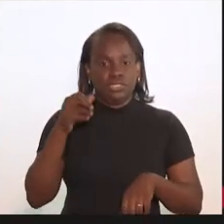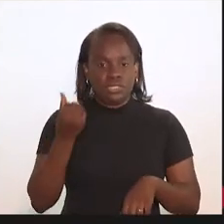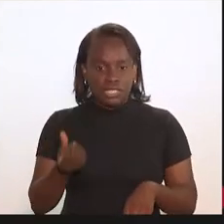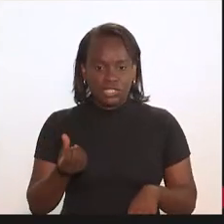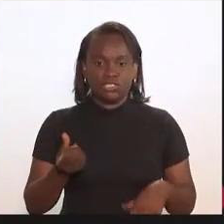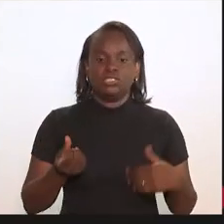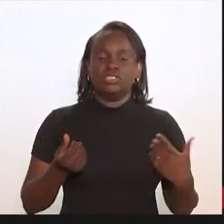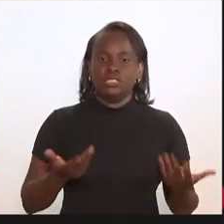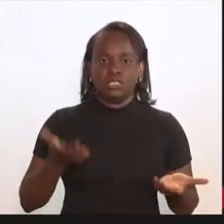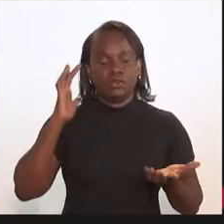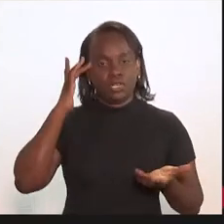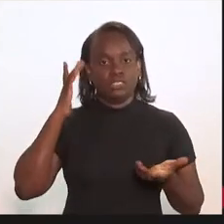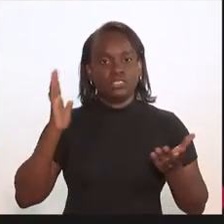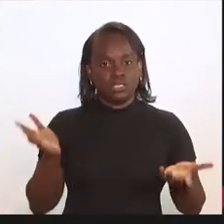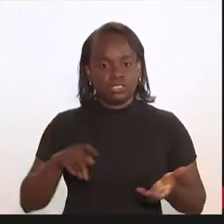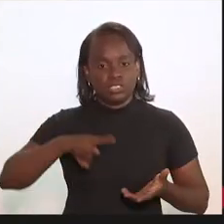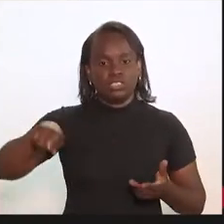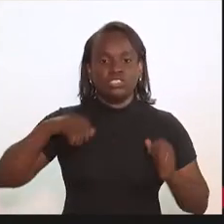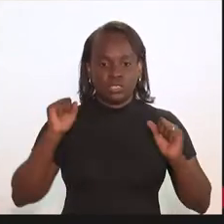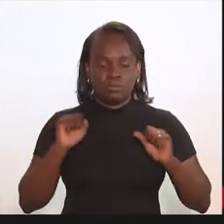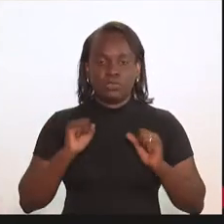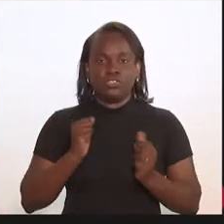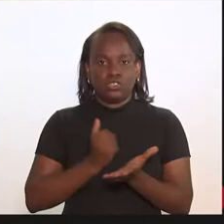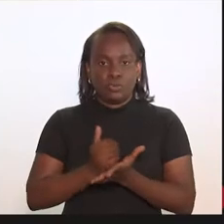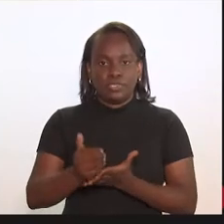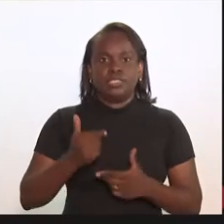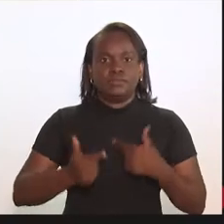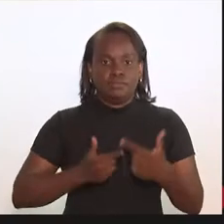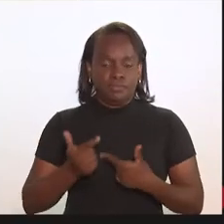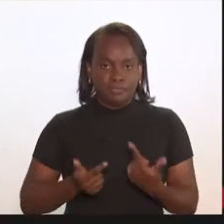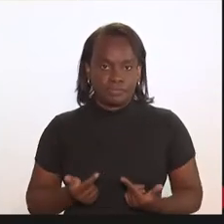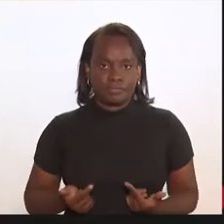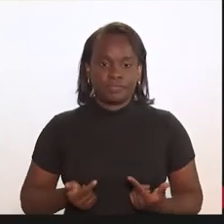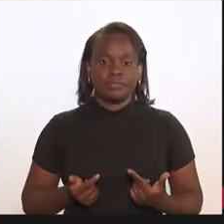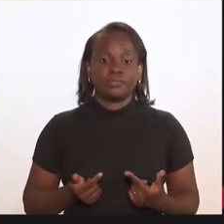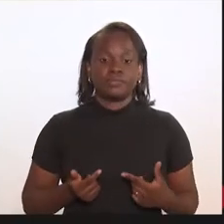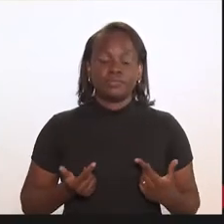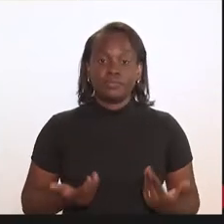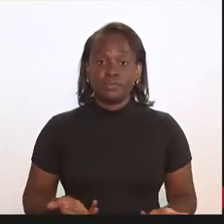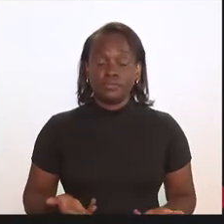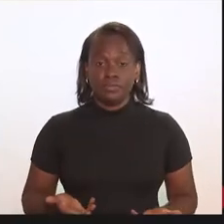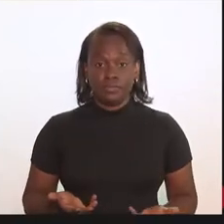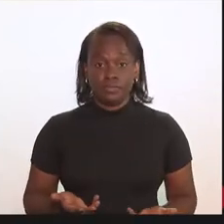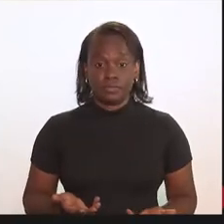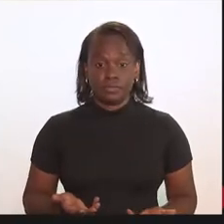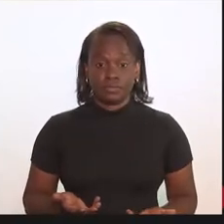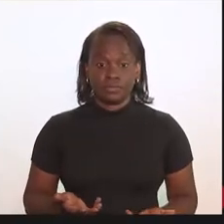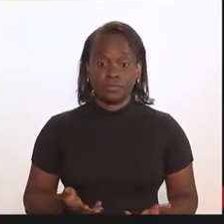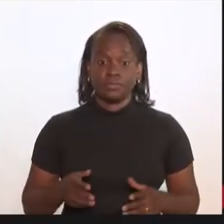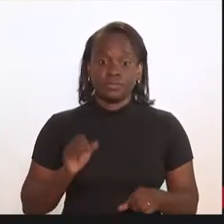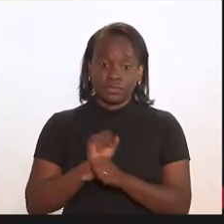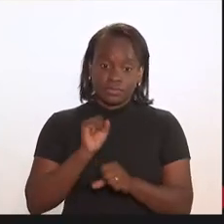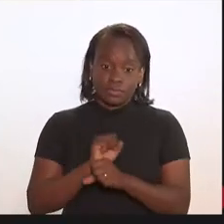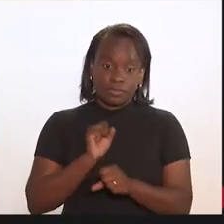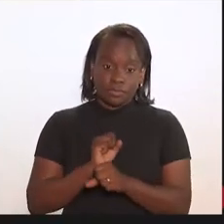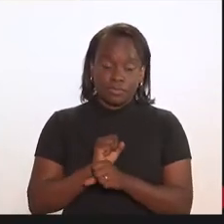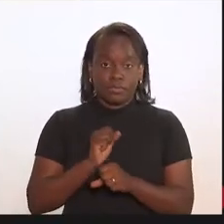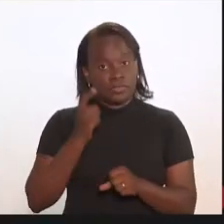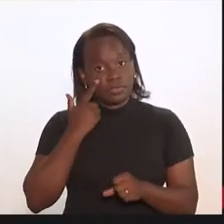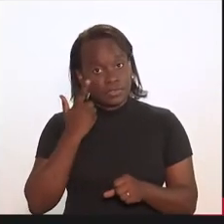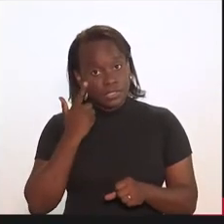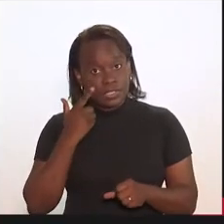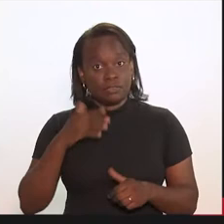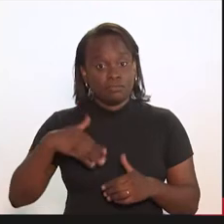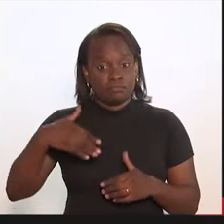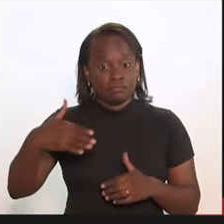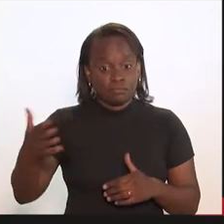6, eu acho que nós já podemos iniciar os trabalhos, né, e aguardar nesse,